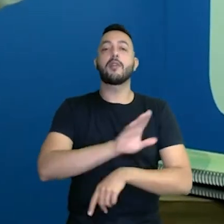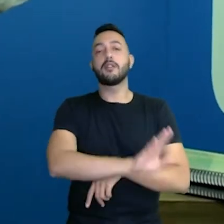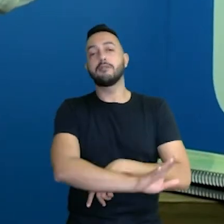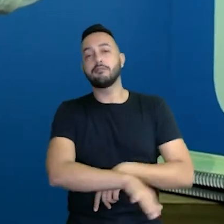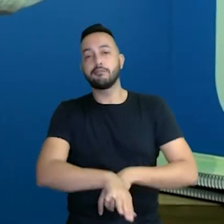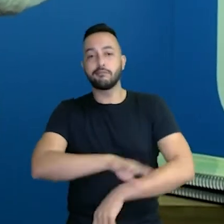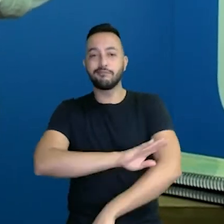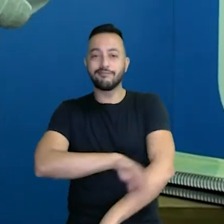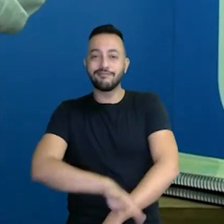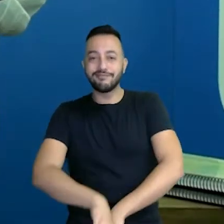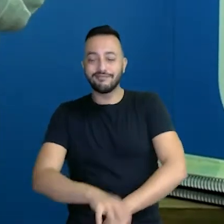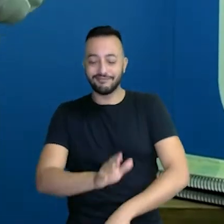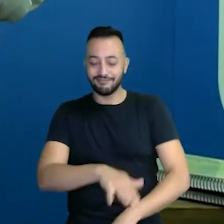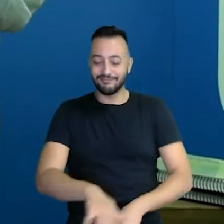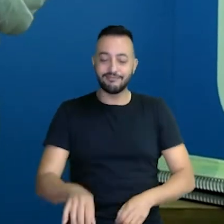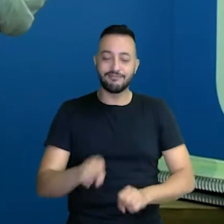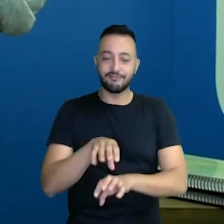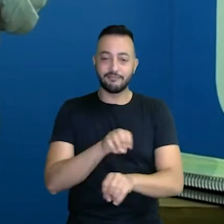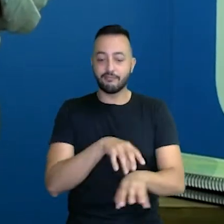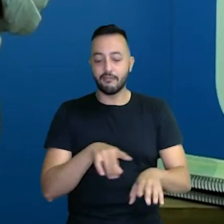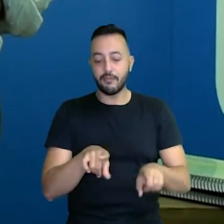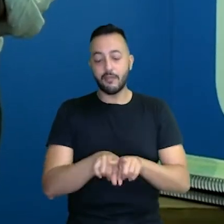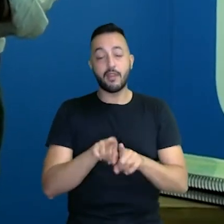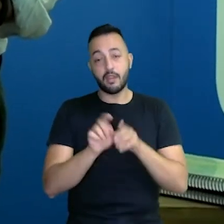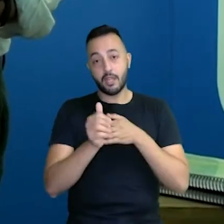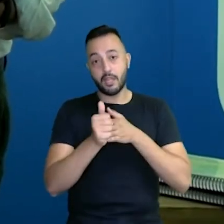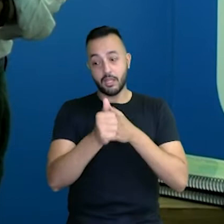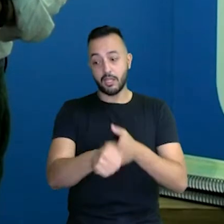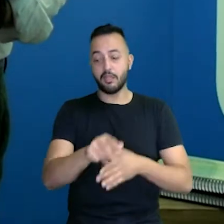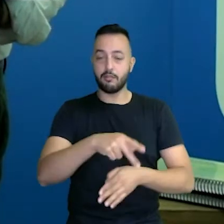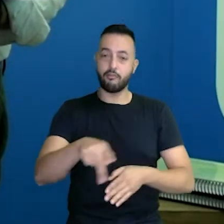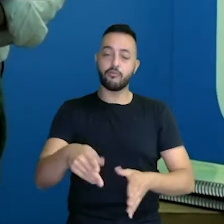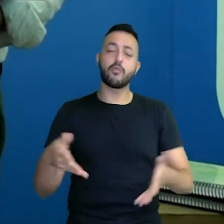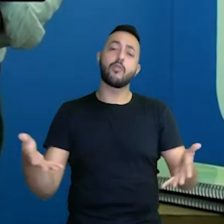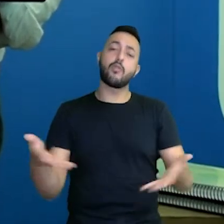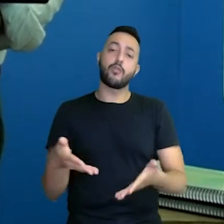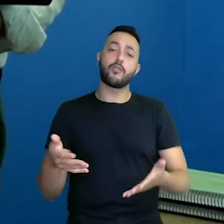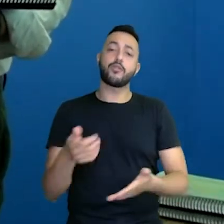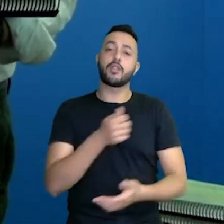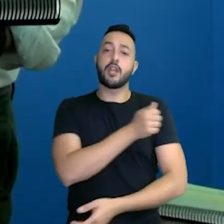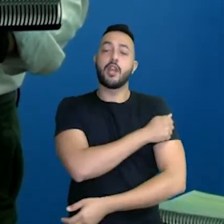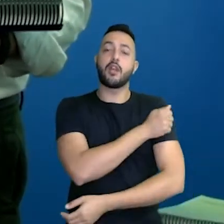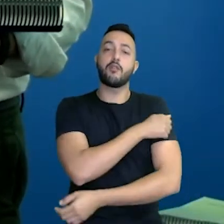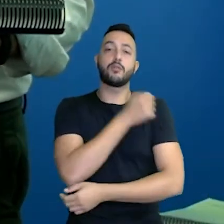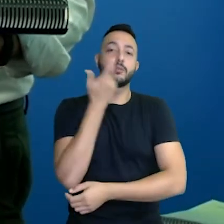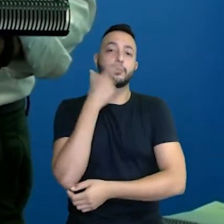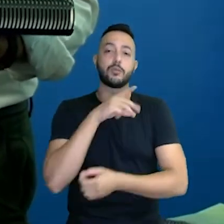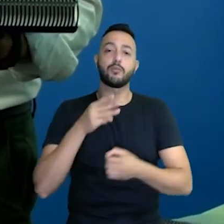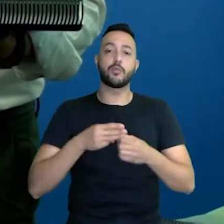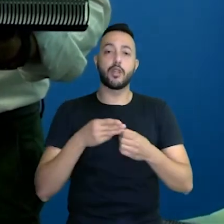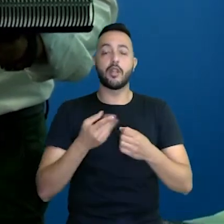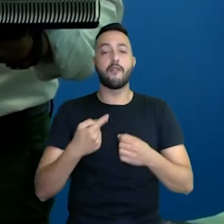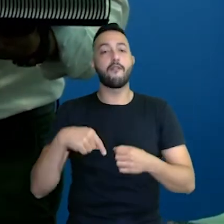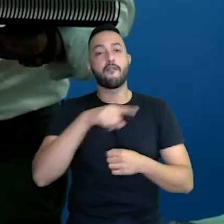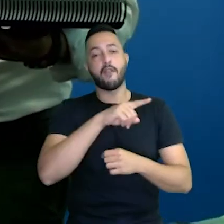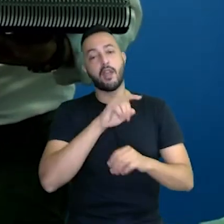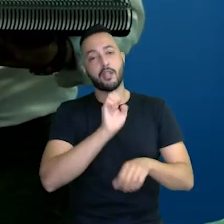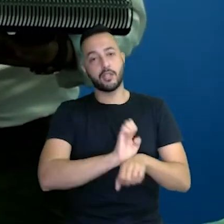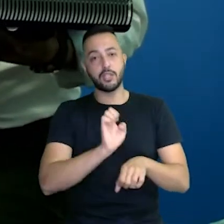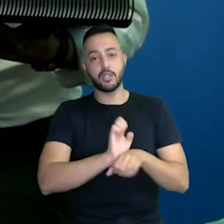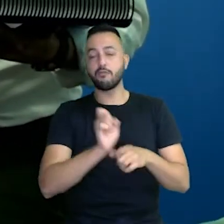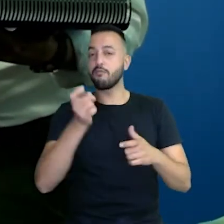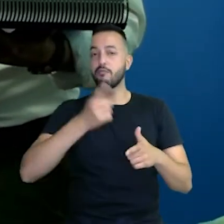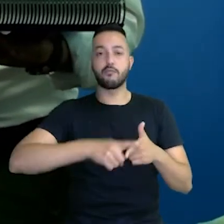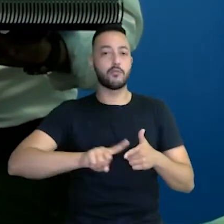termos um norte para todos os professores. O aluno que hoje sair da rede municipal e for para a rede estadual, não